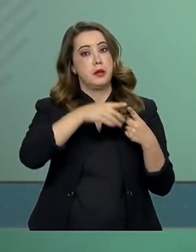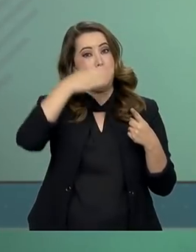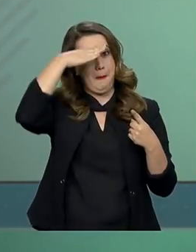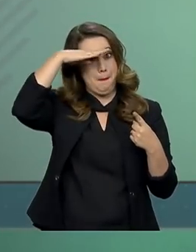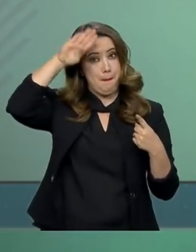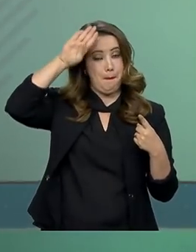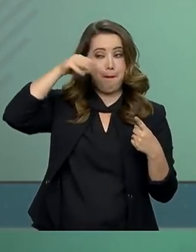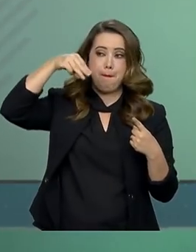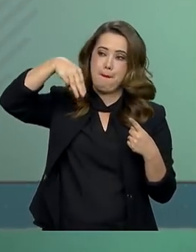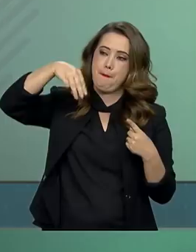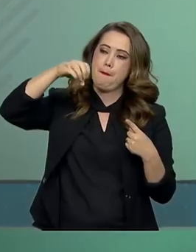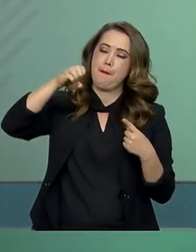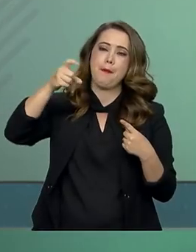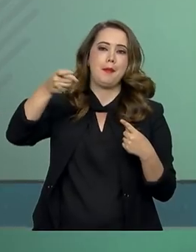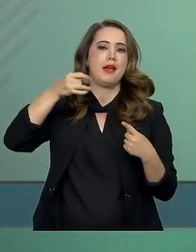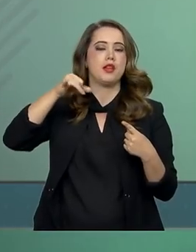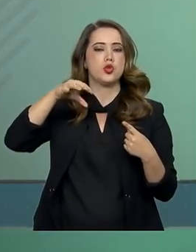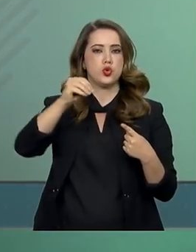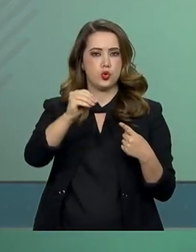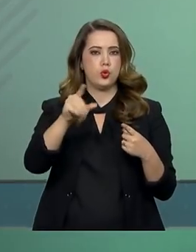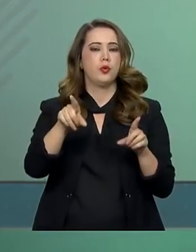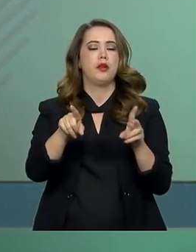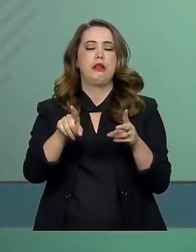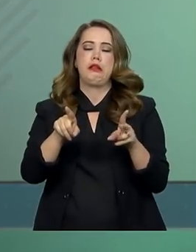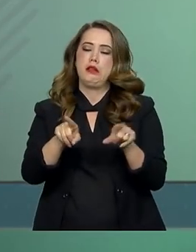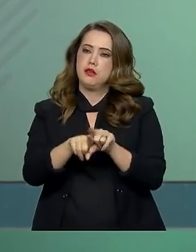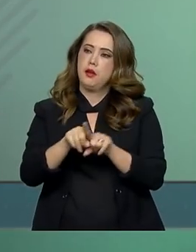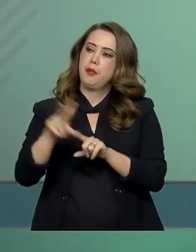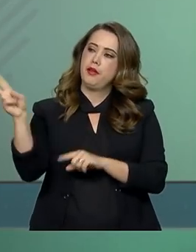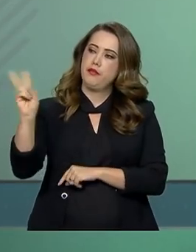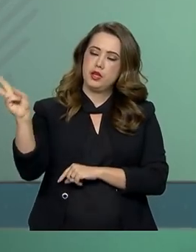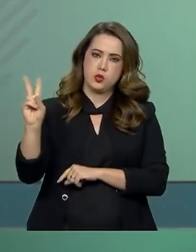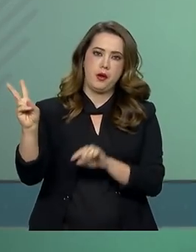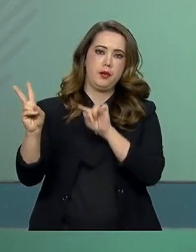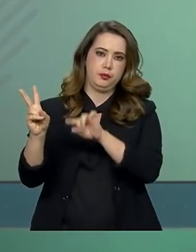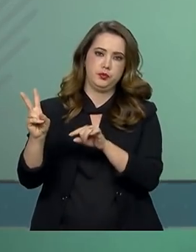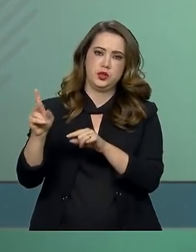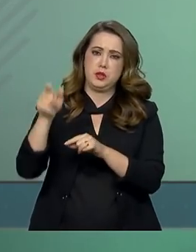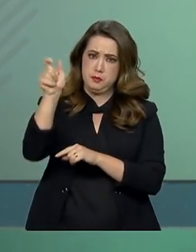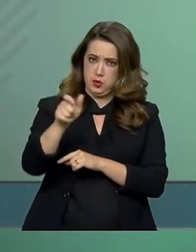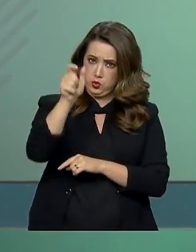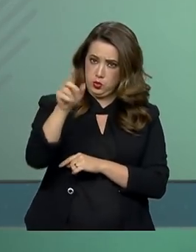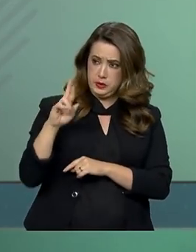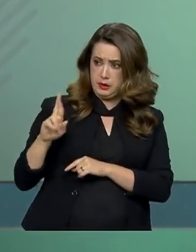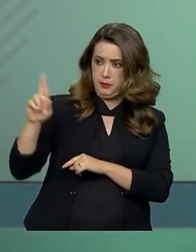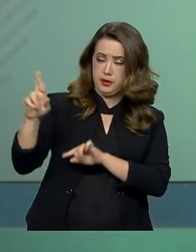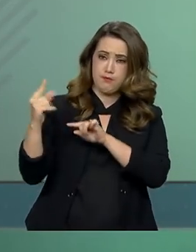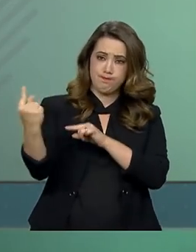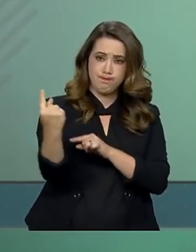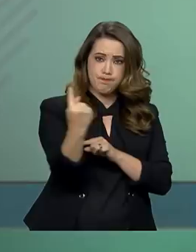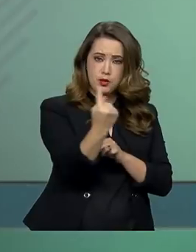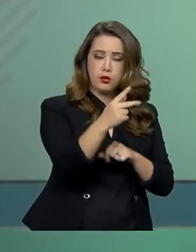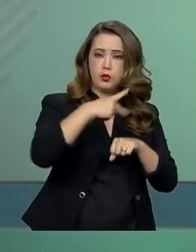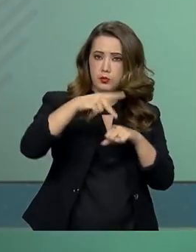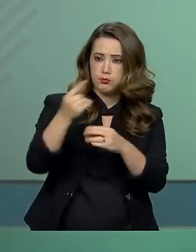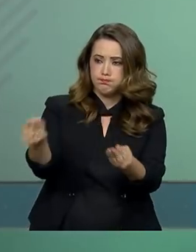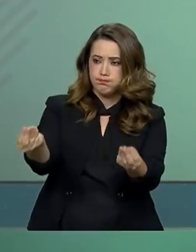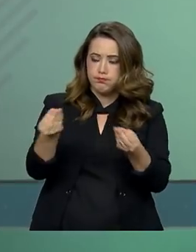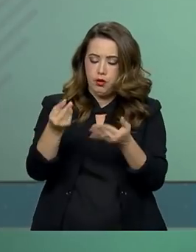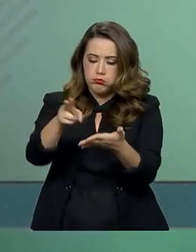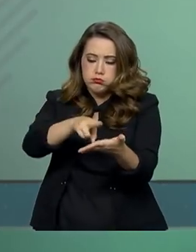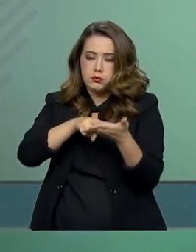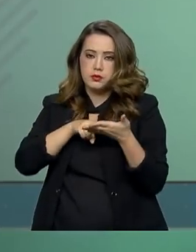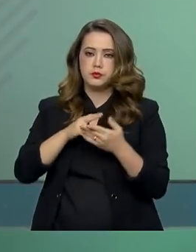Às 11h30 participou da entrega do projeto de lei que propõe alterações